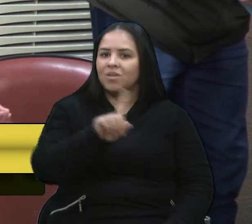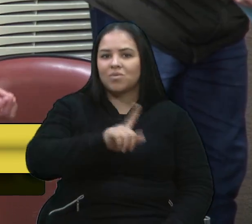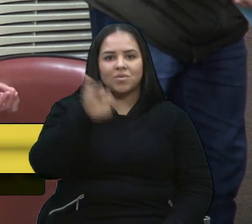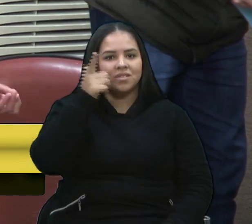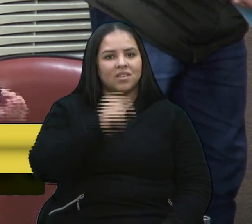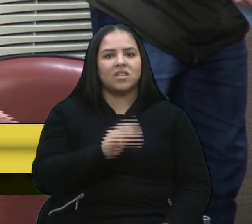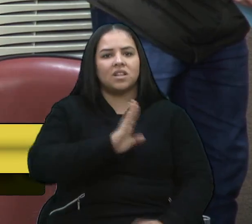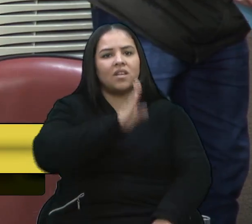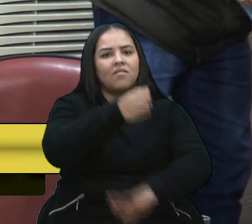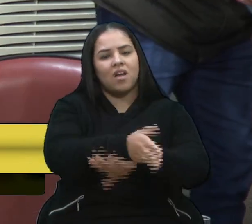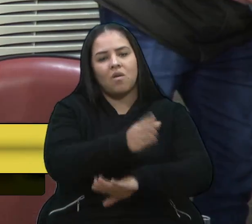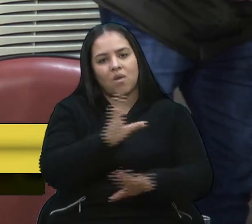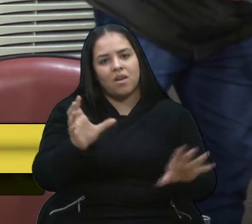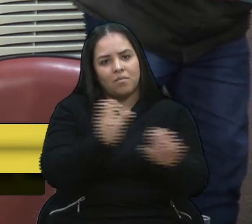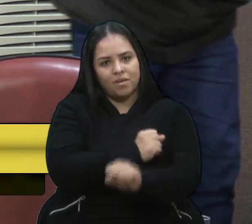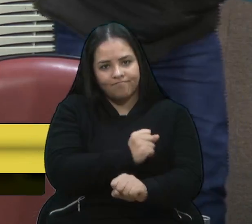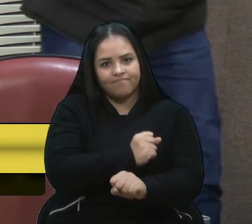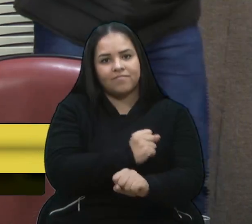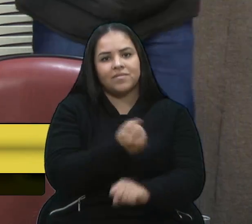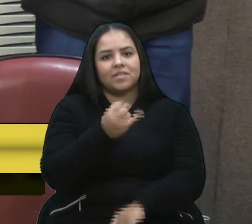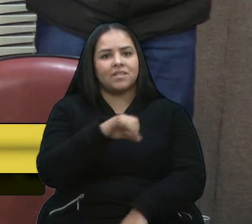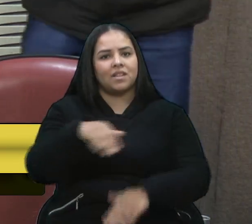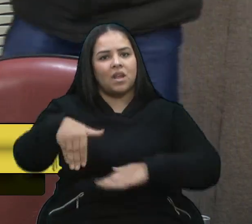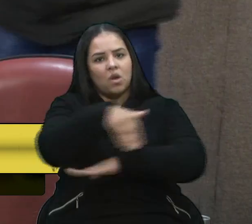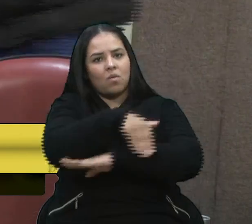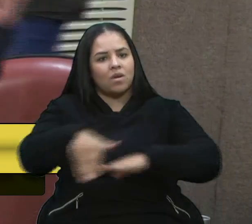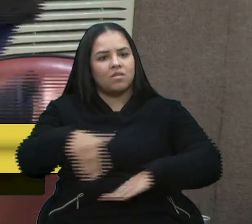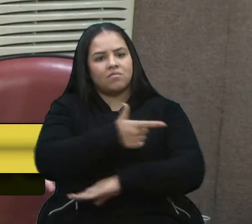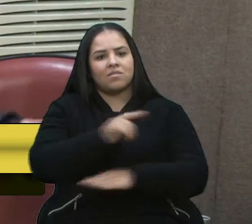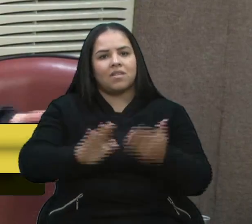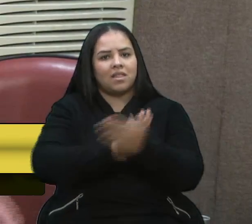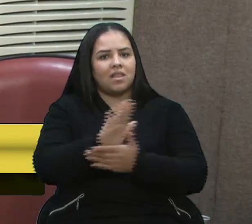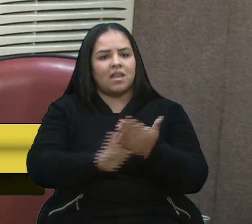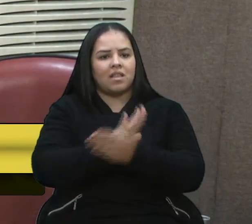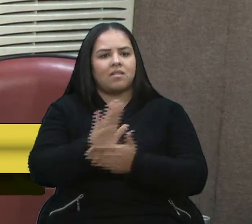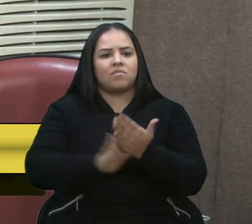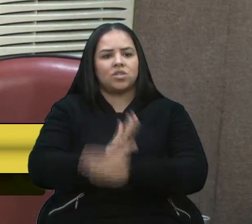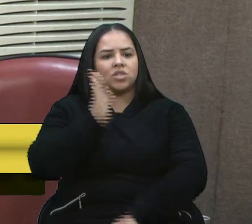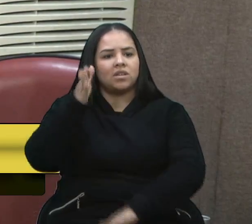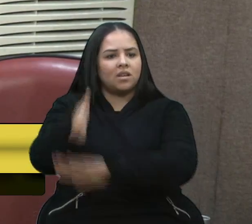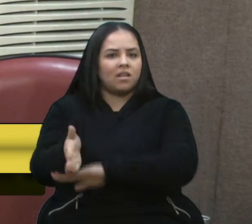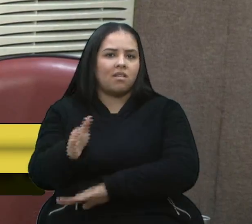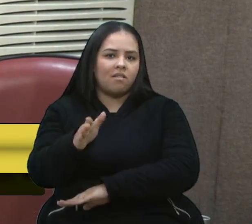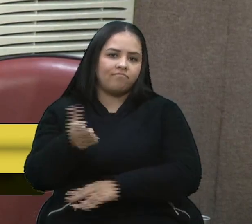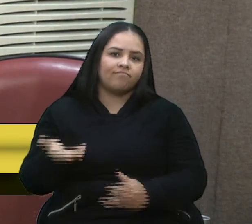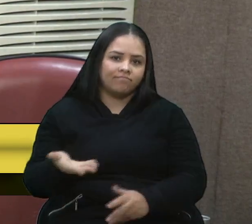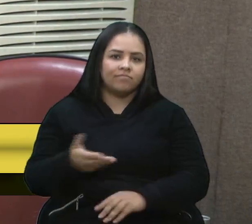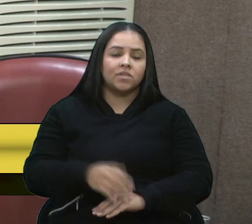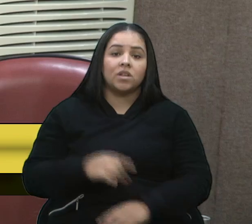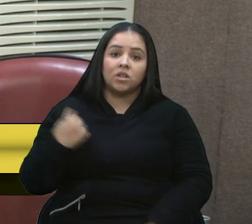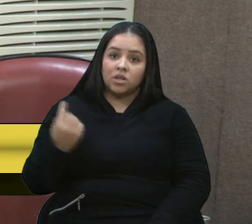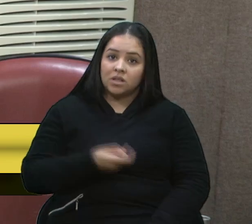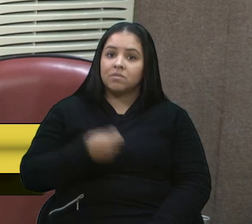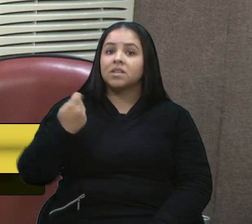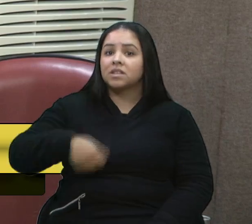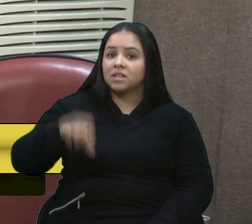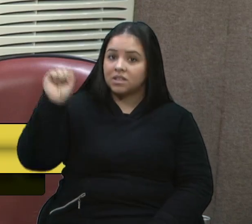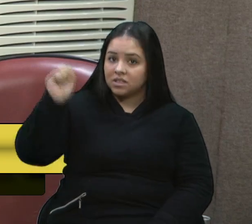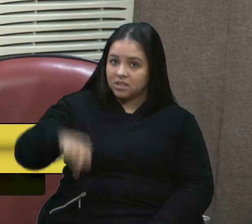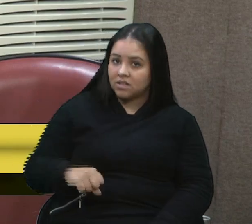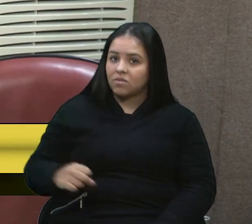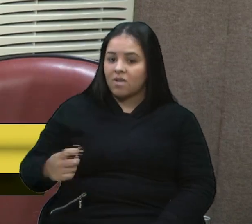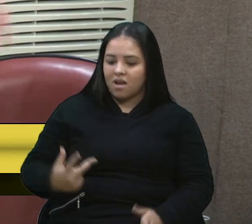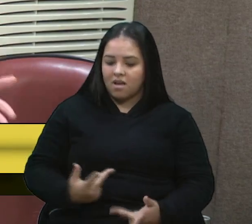levar o seu animal. E os que estão na rua não terão ninguém para levá-los até lá. Então, nós precisamos, sim, do castramóvel. Então,